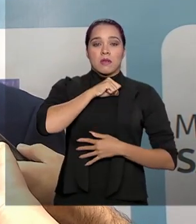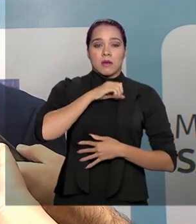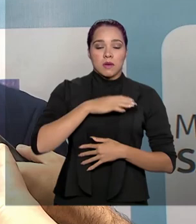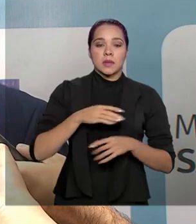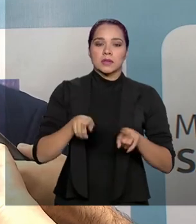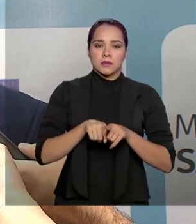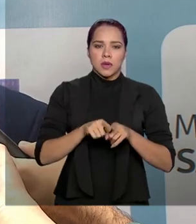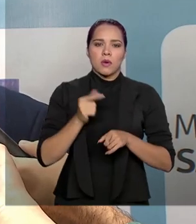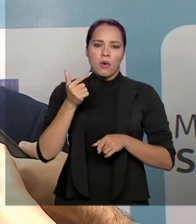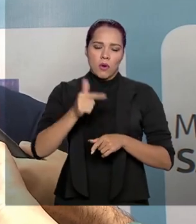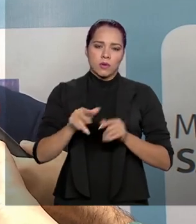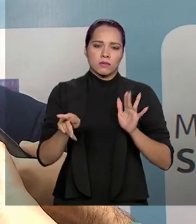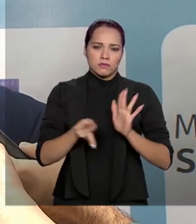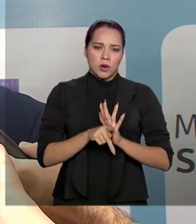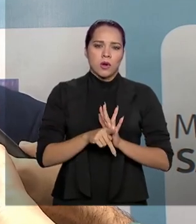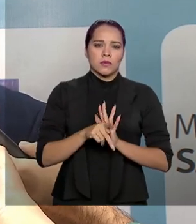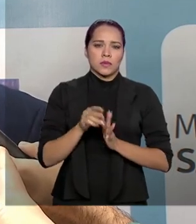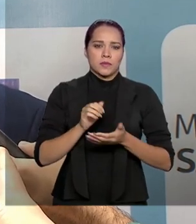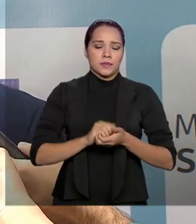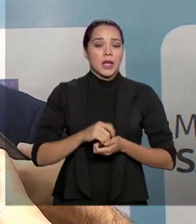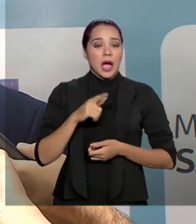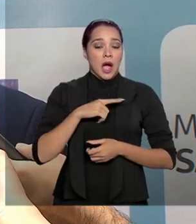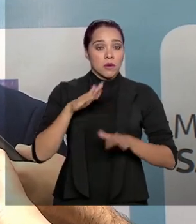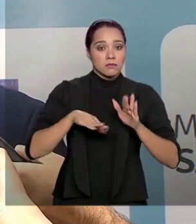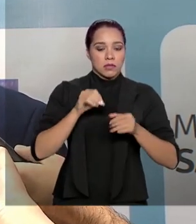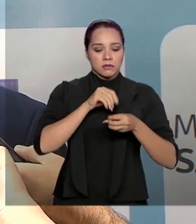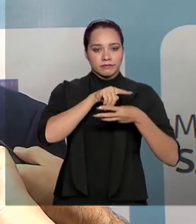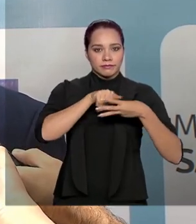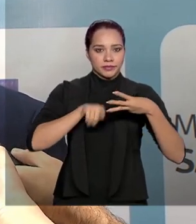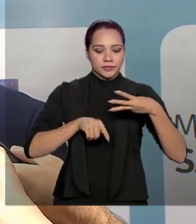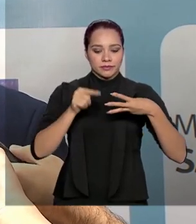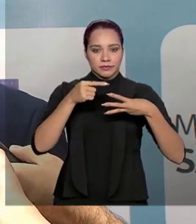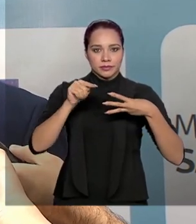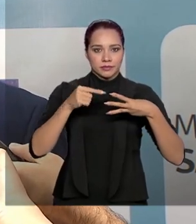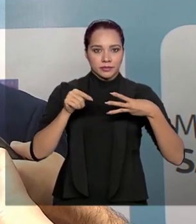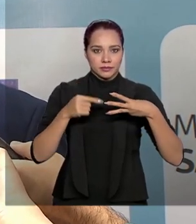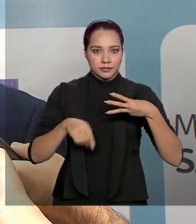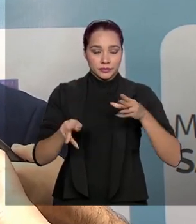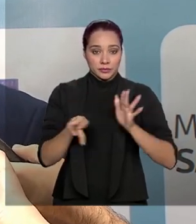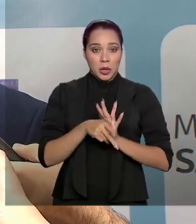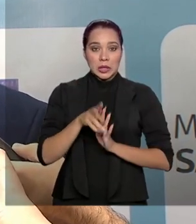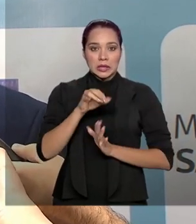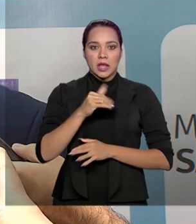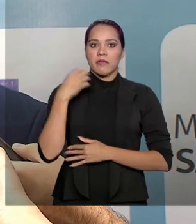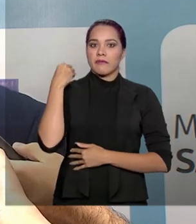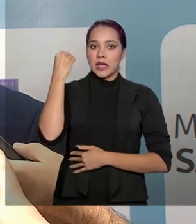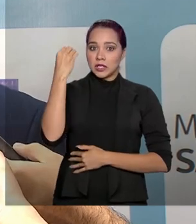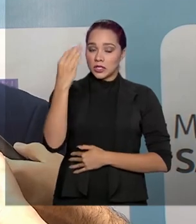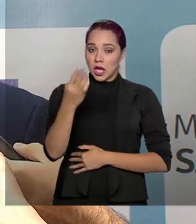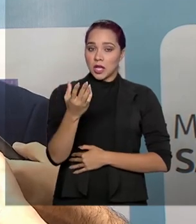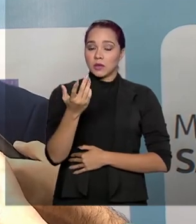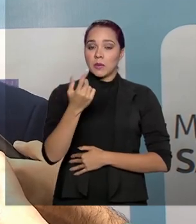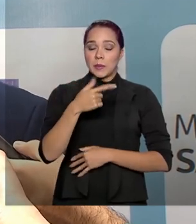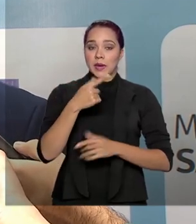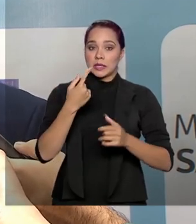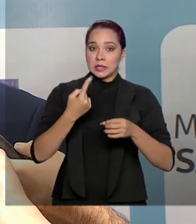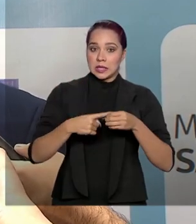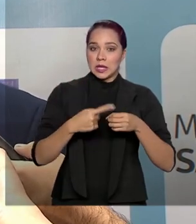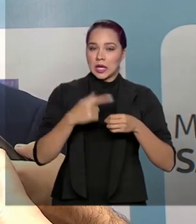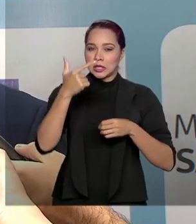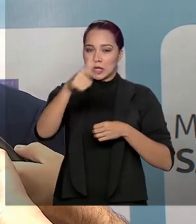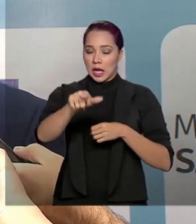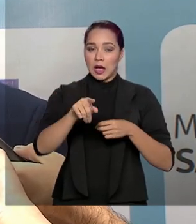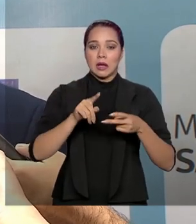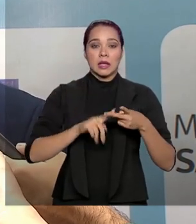epidemiológico. A pessoa pode ter um dos três critérios epidemiológicos, ter viajado para a cidade de Juan, ter tido